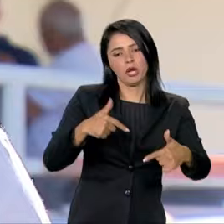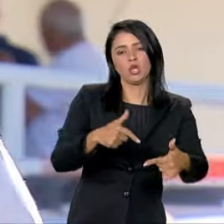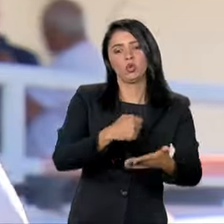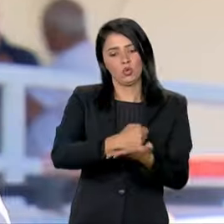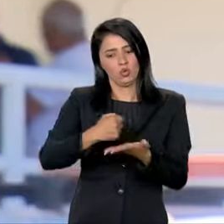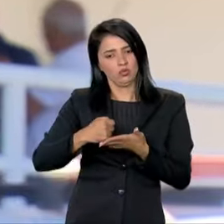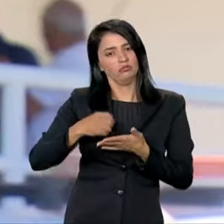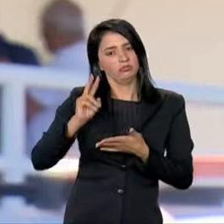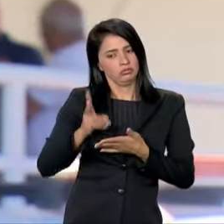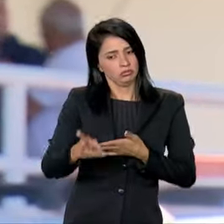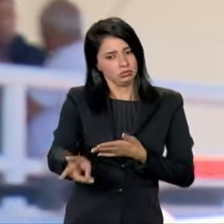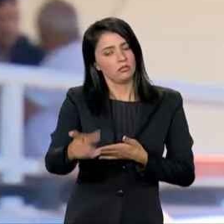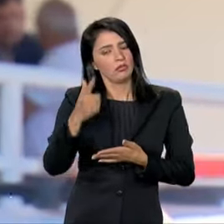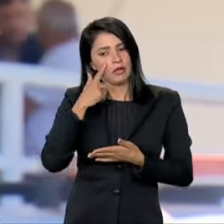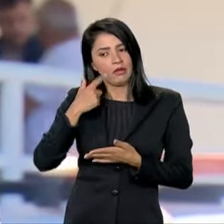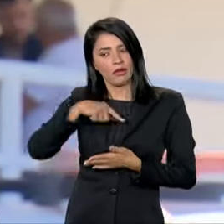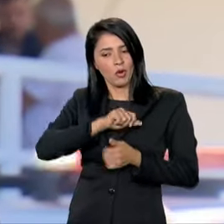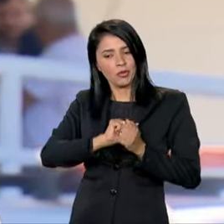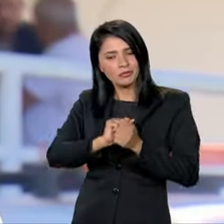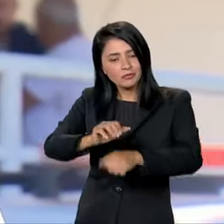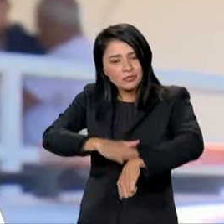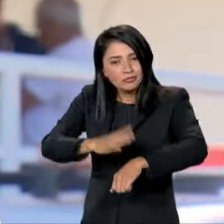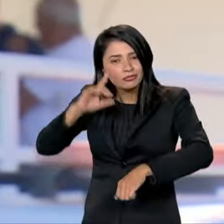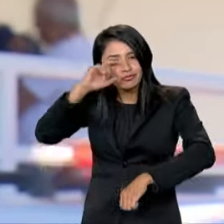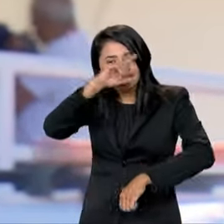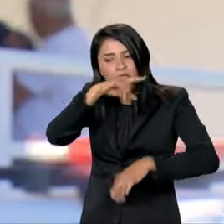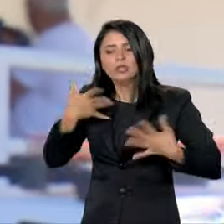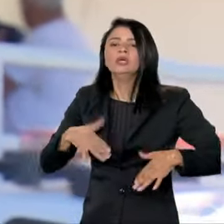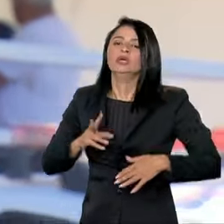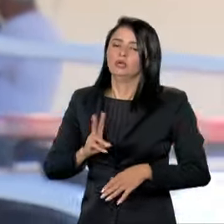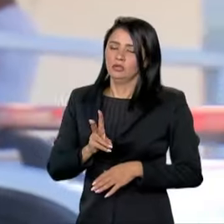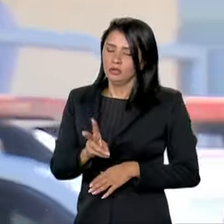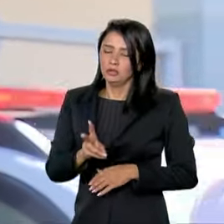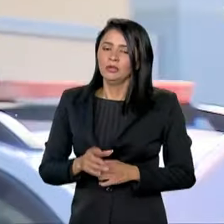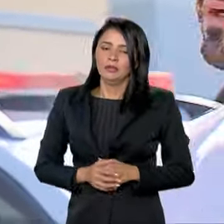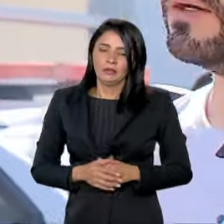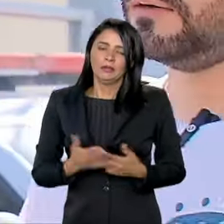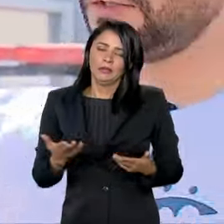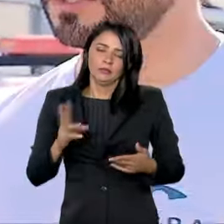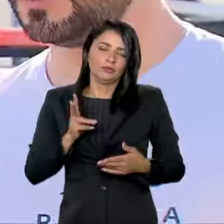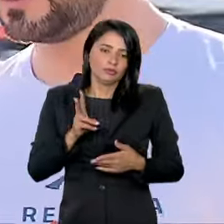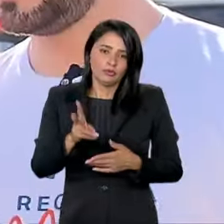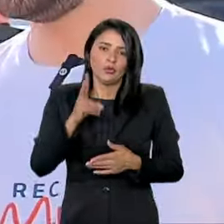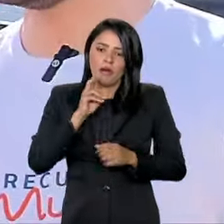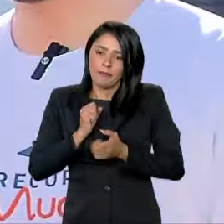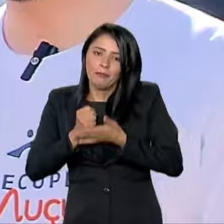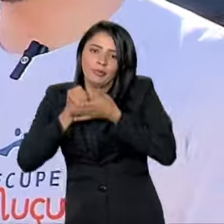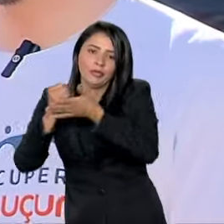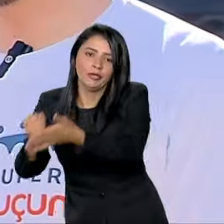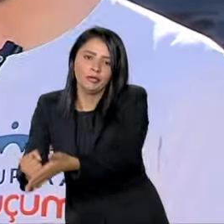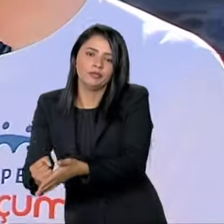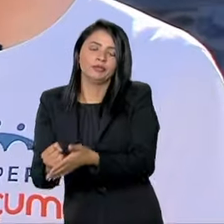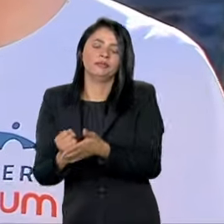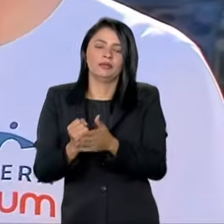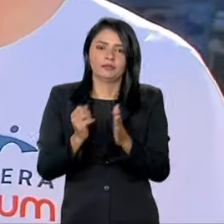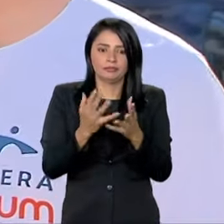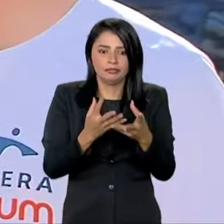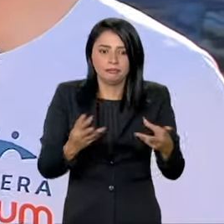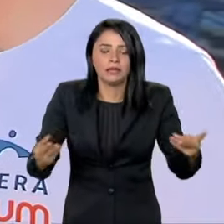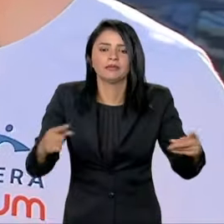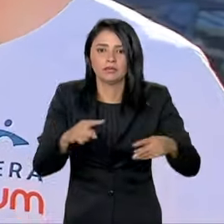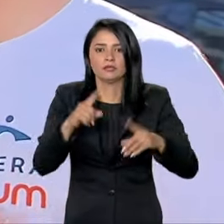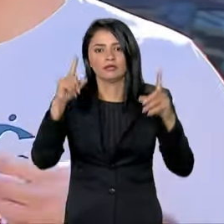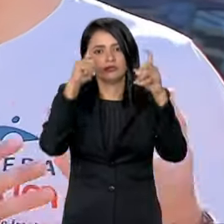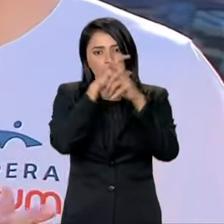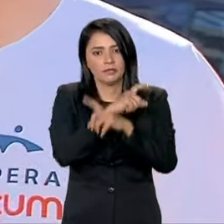enfrentar esse momento mais delicado que o nosso Estado está vivendo, prefeito. A gente agradece. Até era uma demanda que eu bati